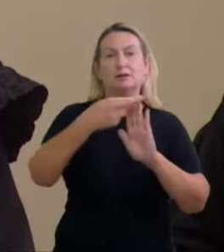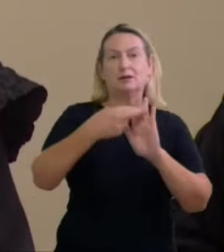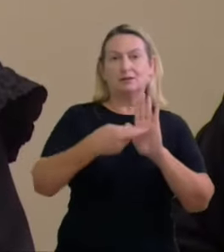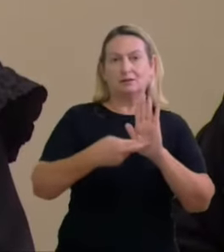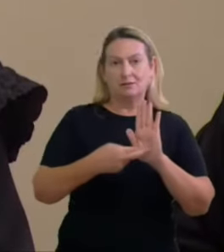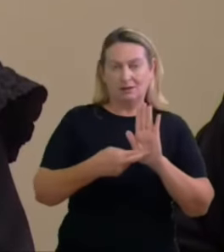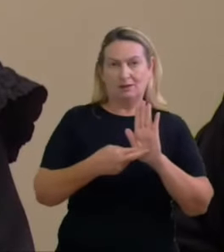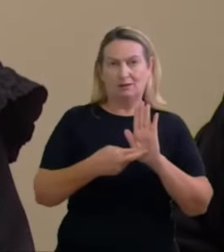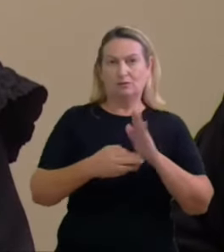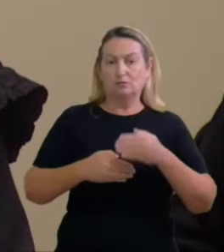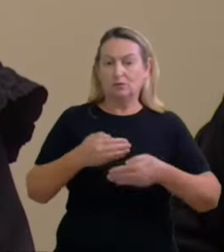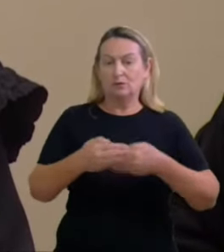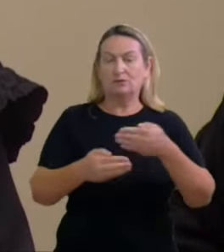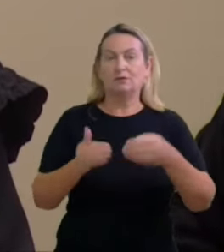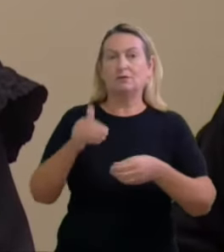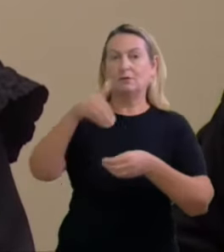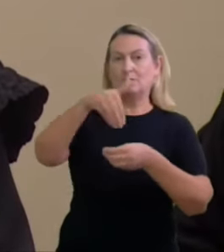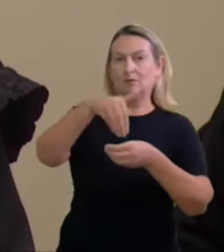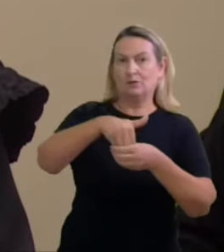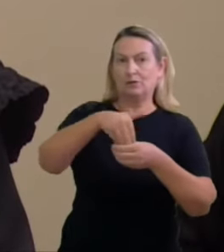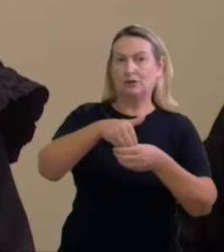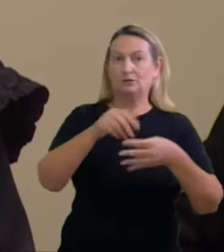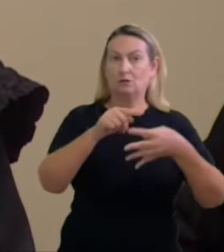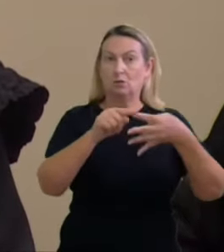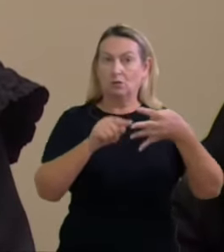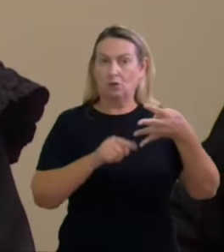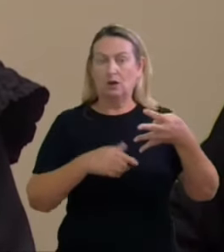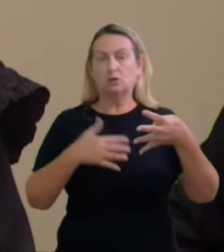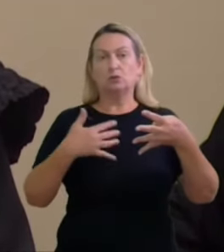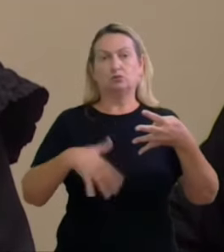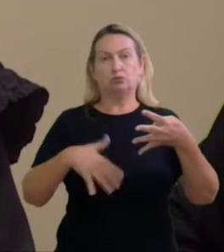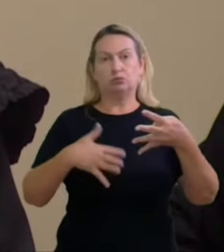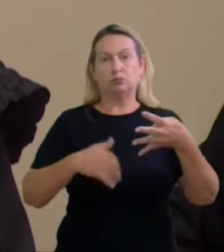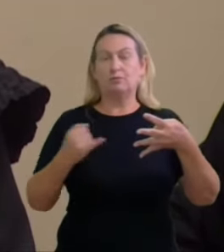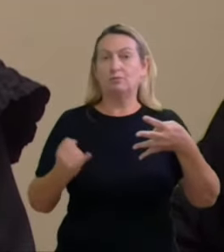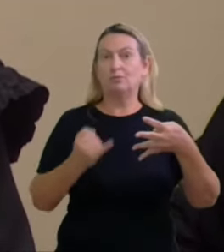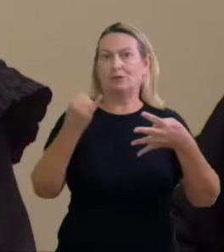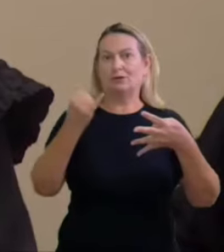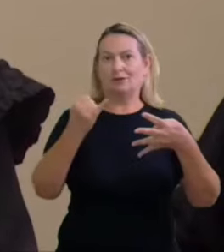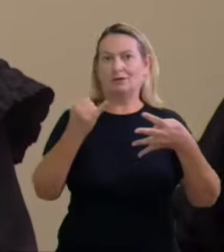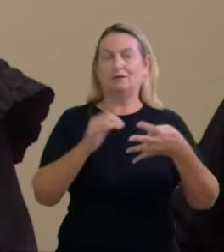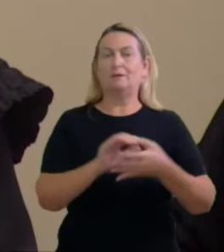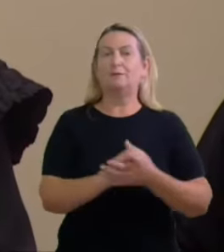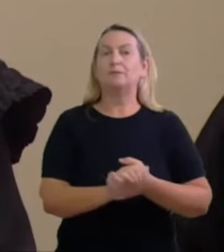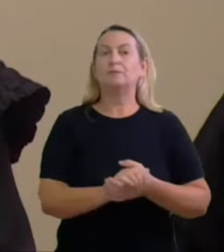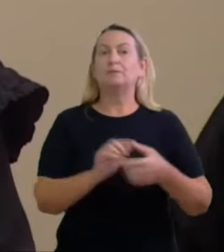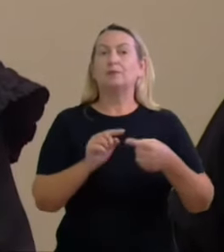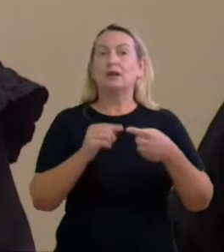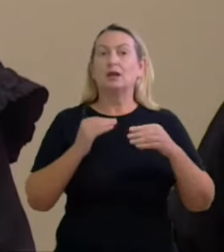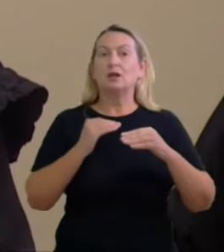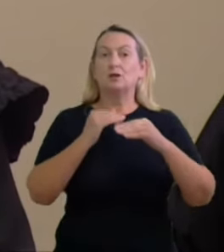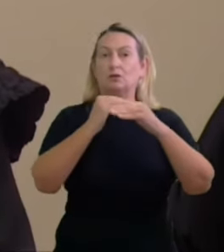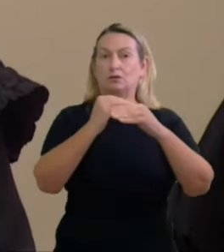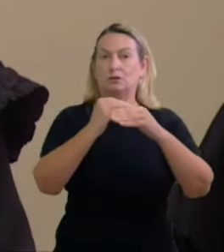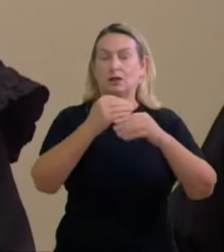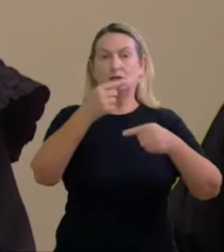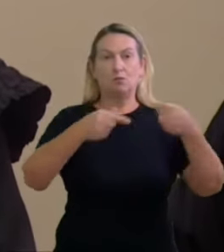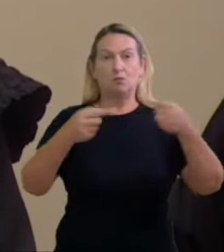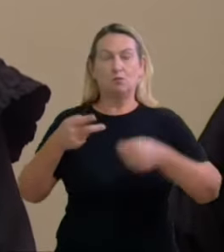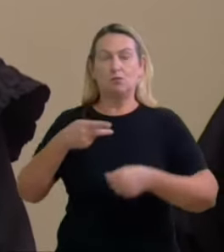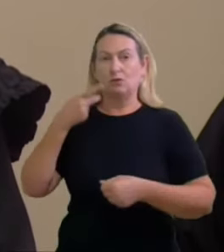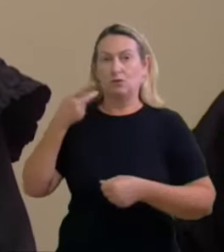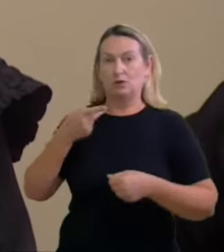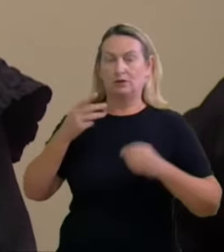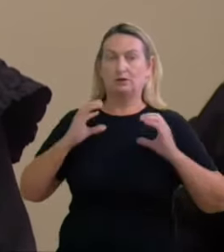os quais são verdadeiros princípios constitucionais eleitorais a saber igualdade política entre os cidadãos o primeiro